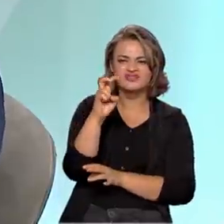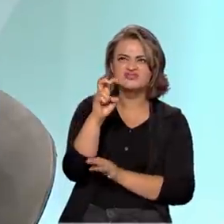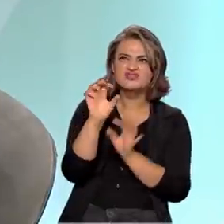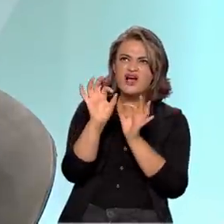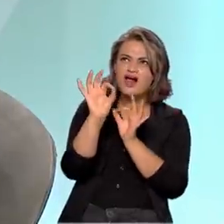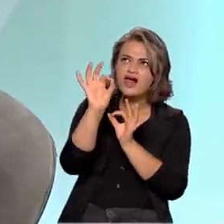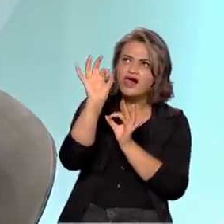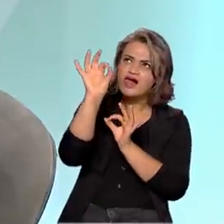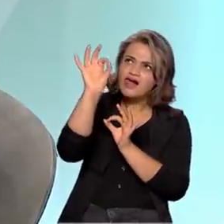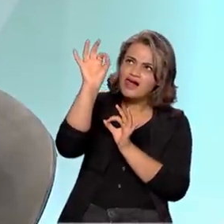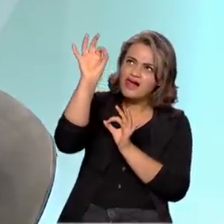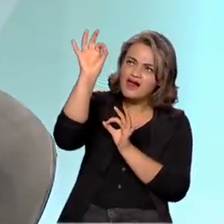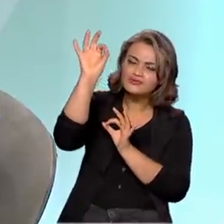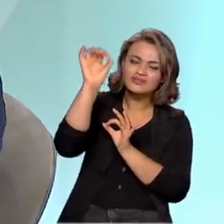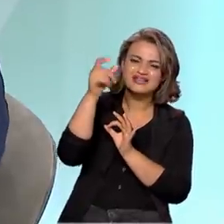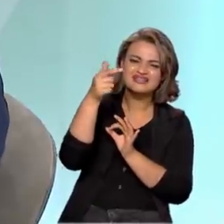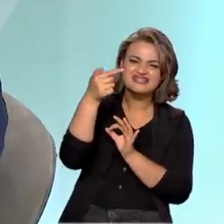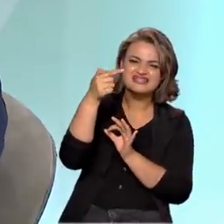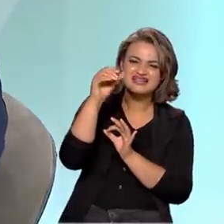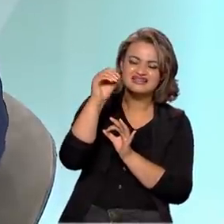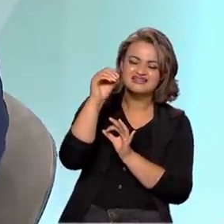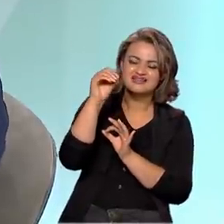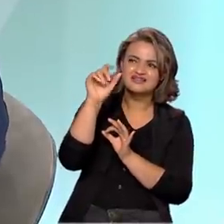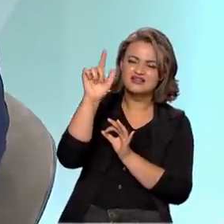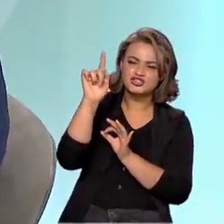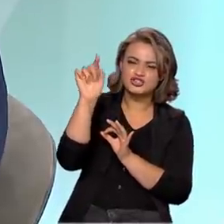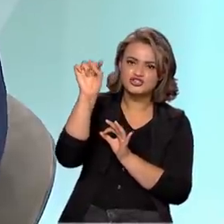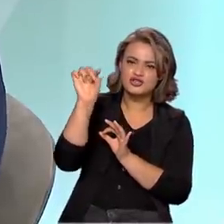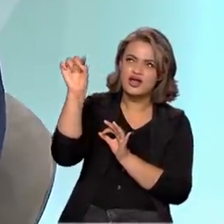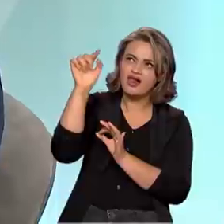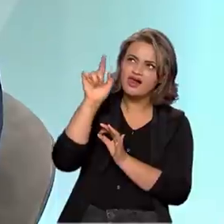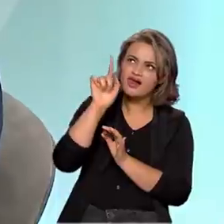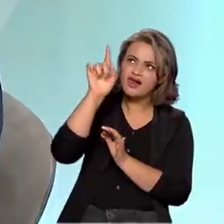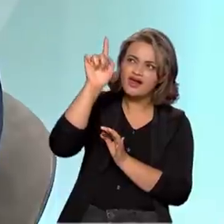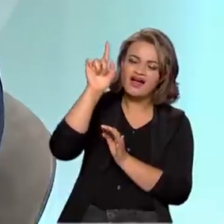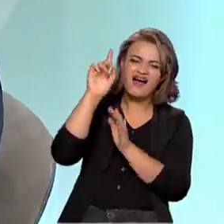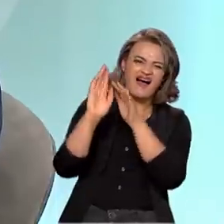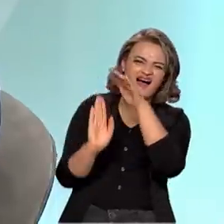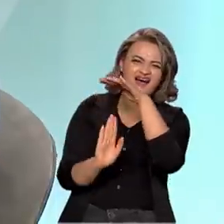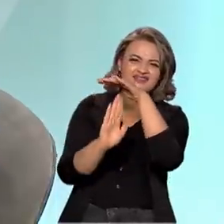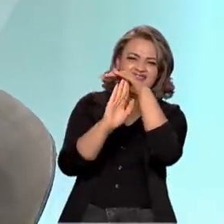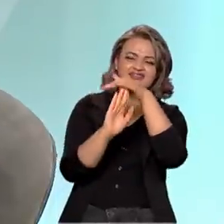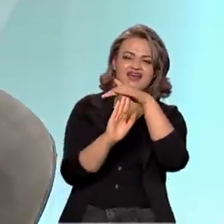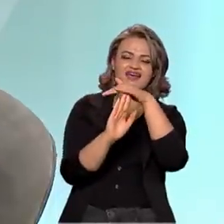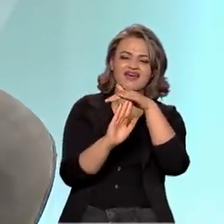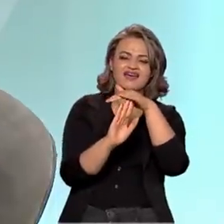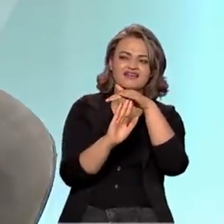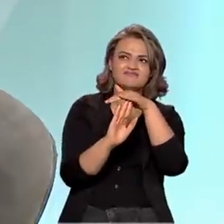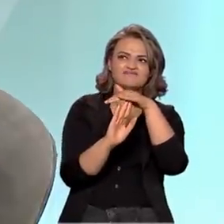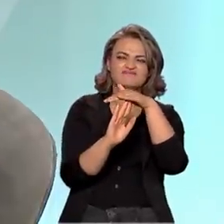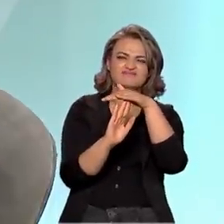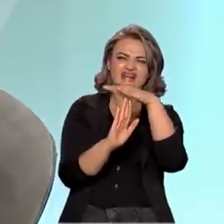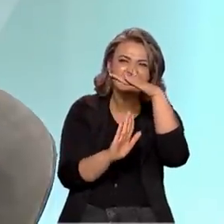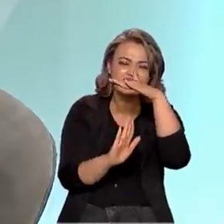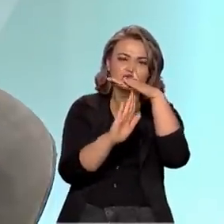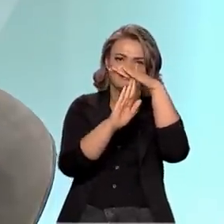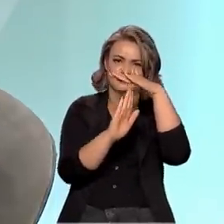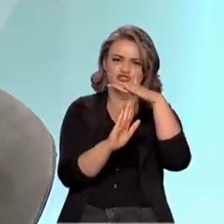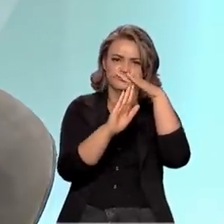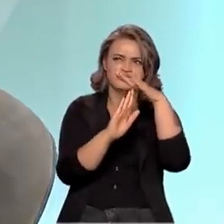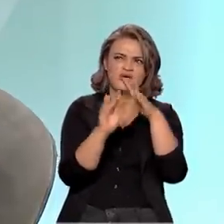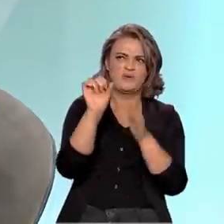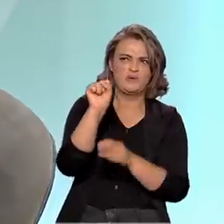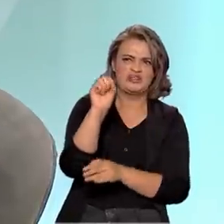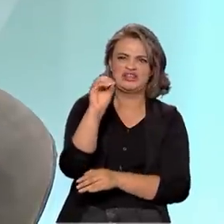e ela sobe no ângulo de 70 graus até, por enquanto, eles estão chegando no que a gente chama de edge of space, no limite do espaço,